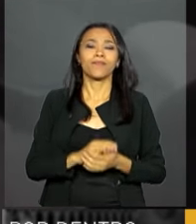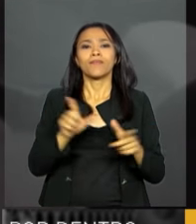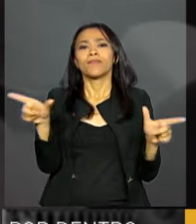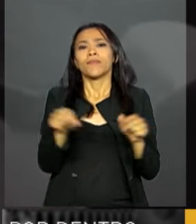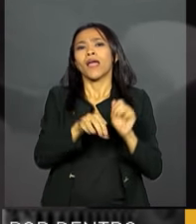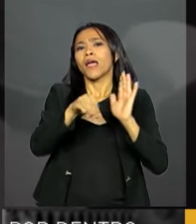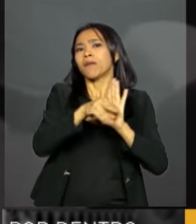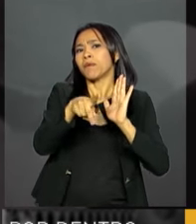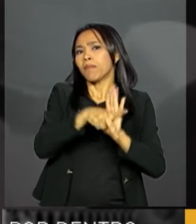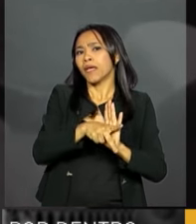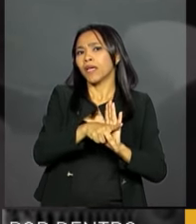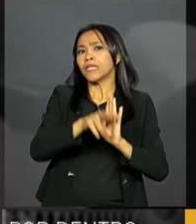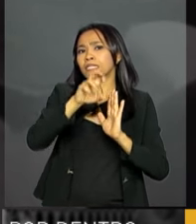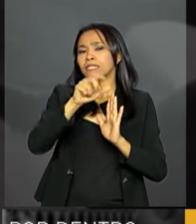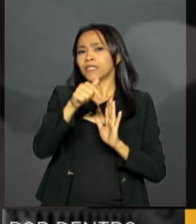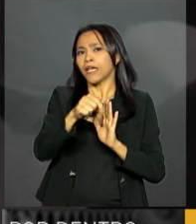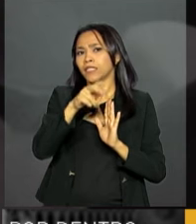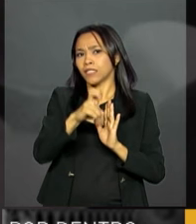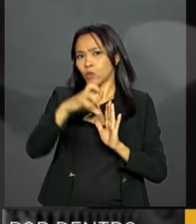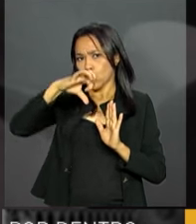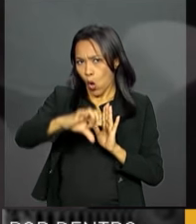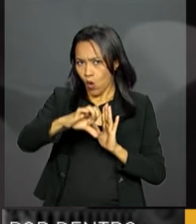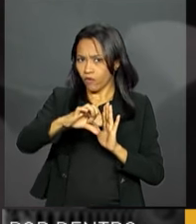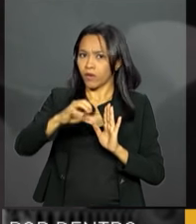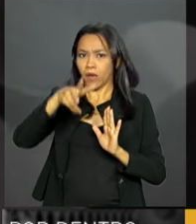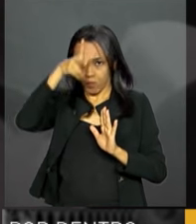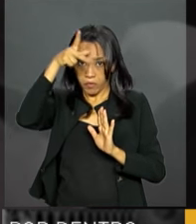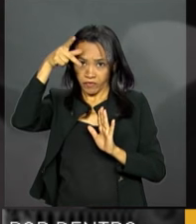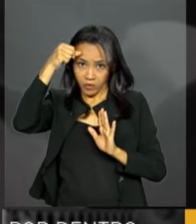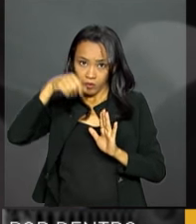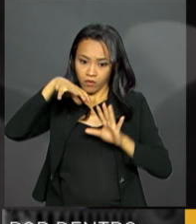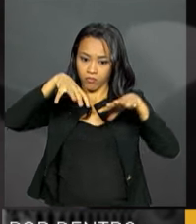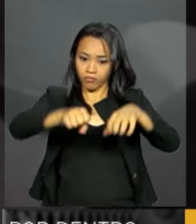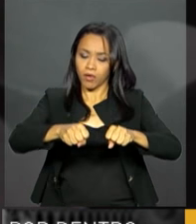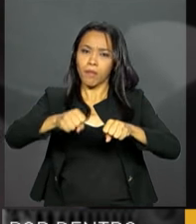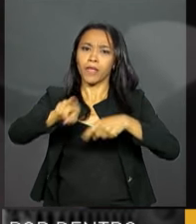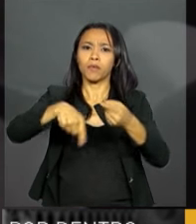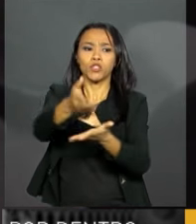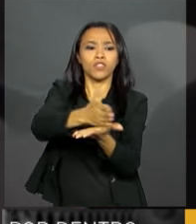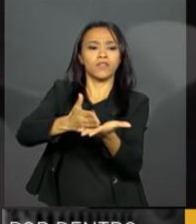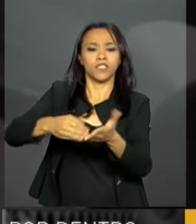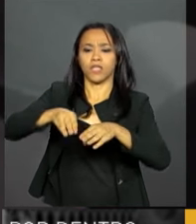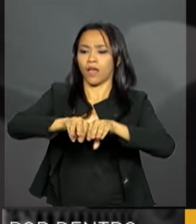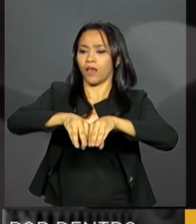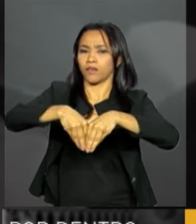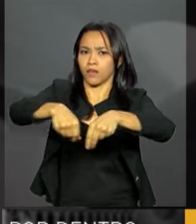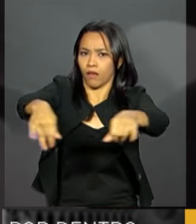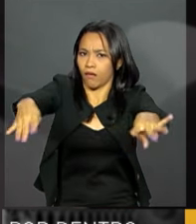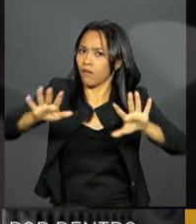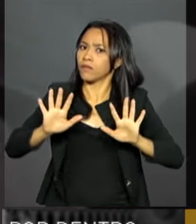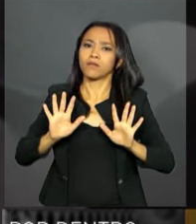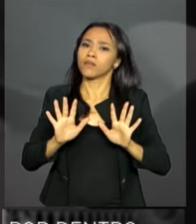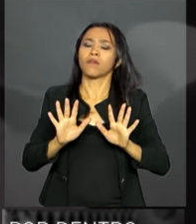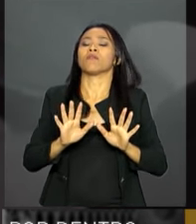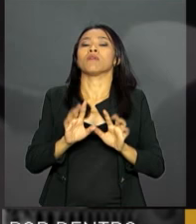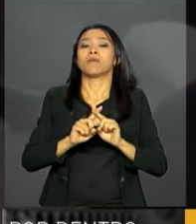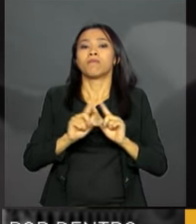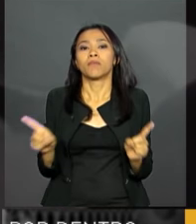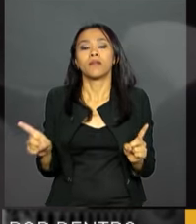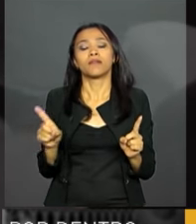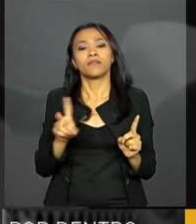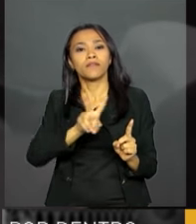759 não irá municipalizar a reforma agrária, mas estará sendo priorizado, estará sendo